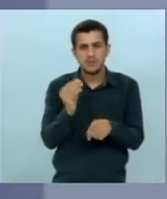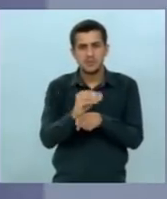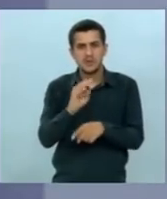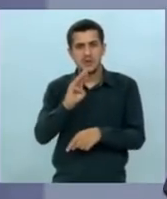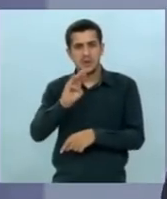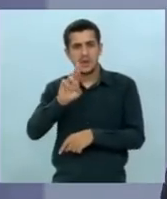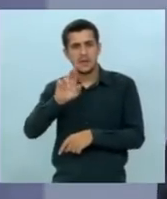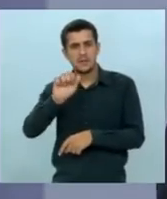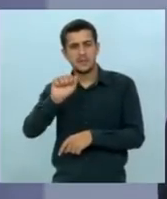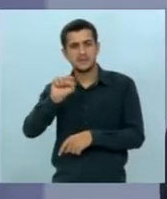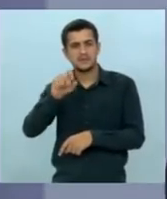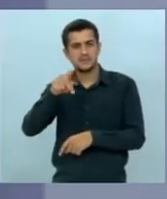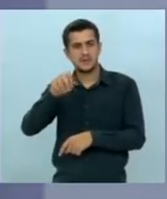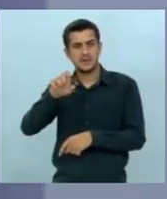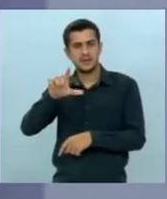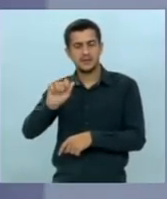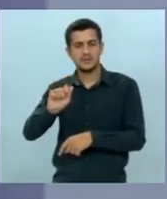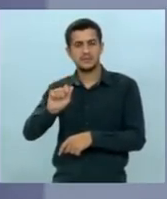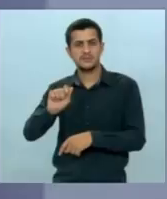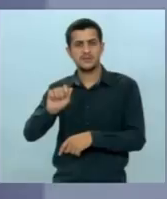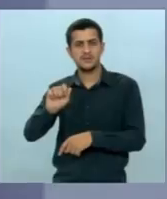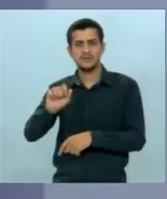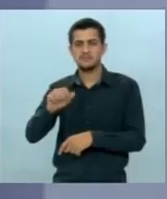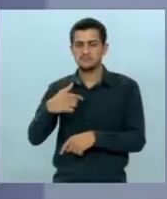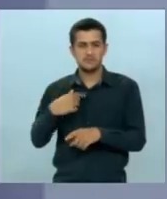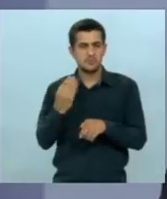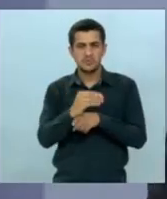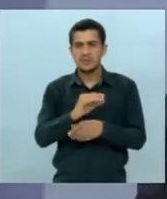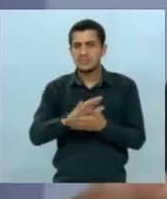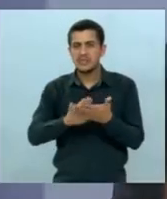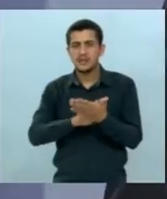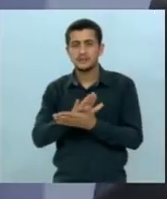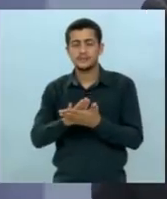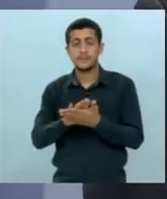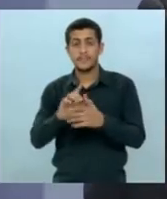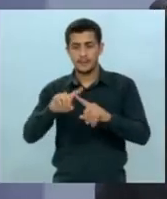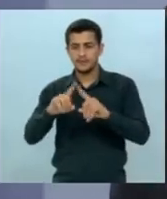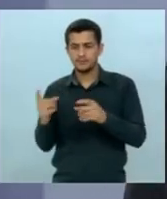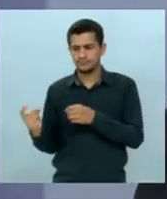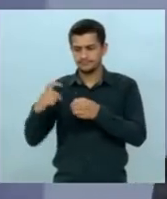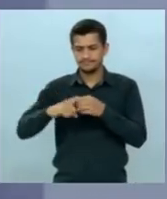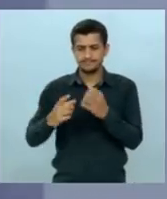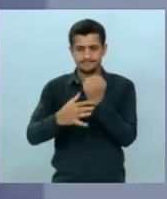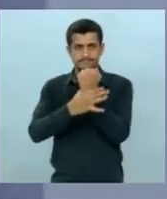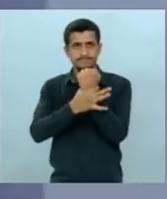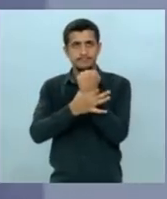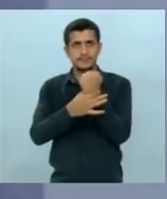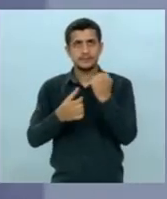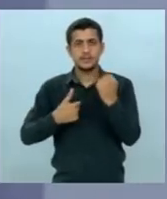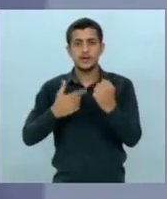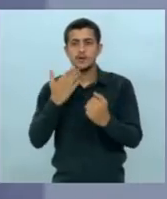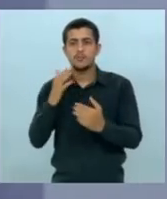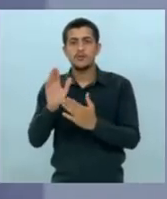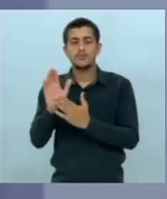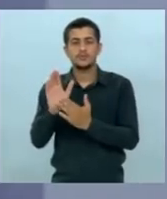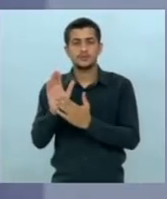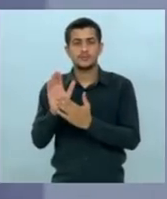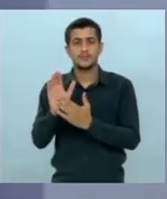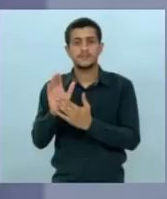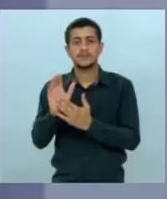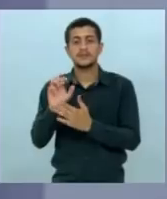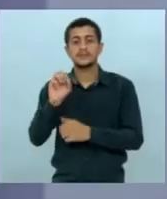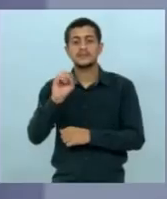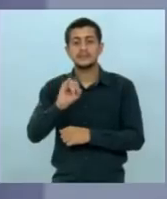falou que inclusive o STJ já arquivou mas voltando a segurança pública eu gostaria de debater propostas se nós não